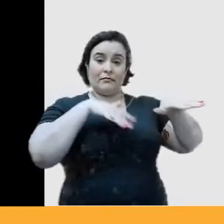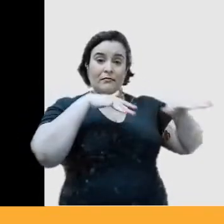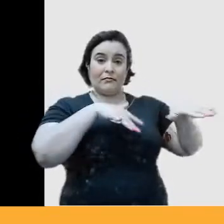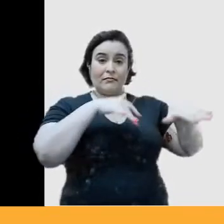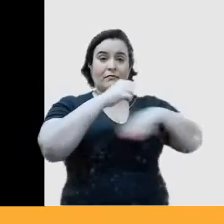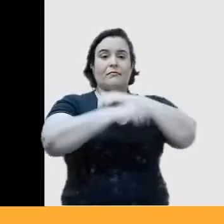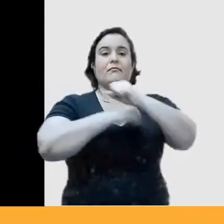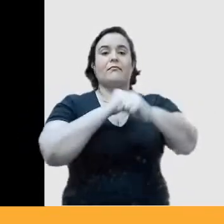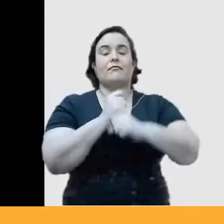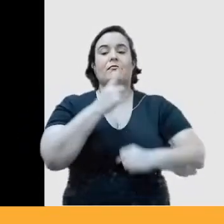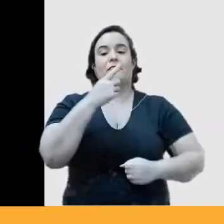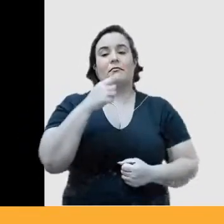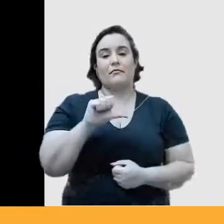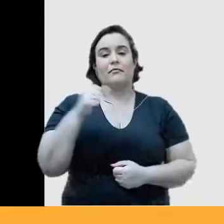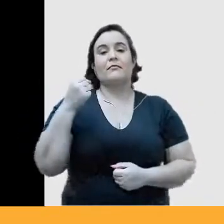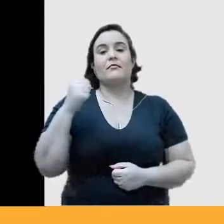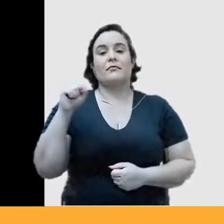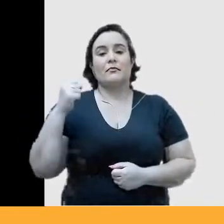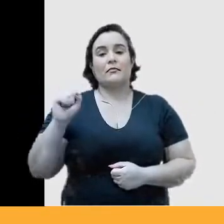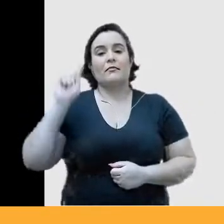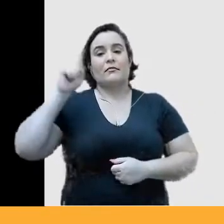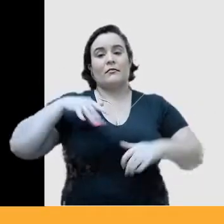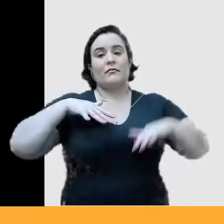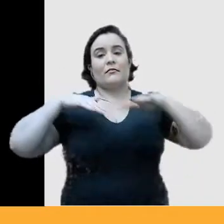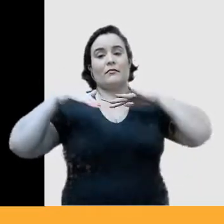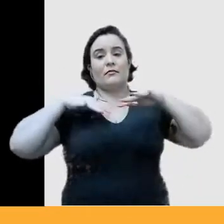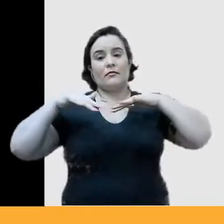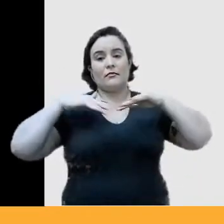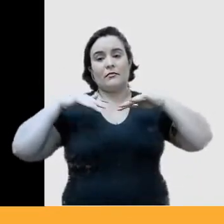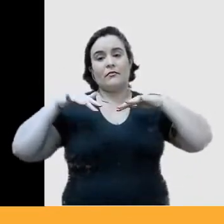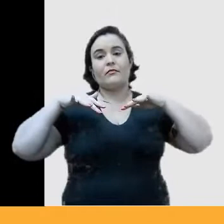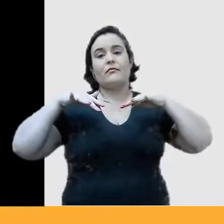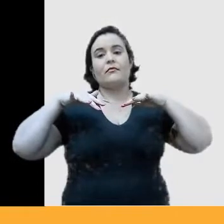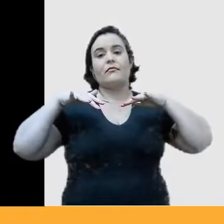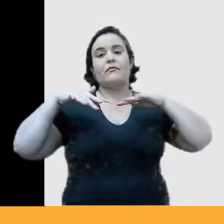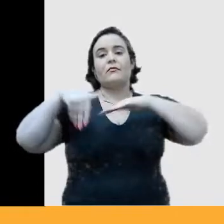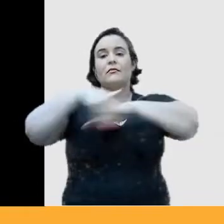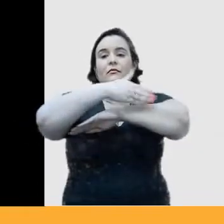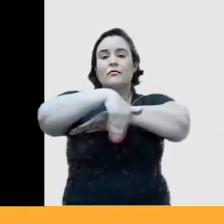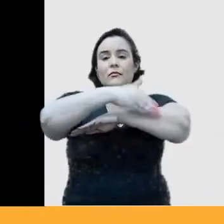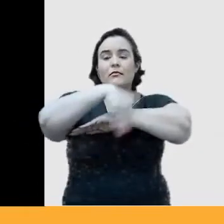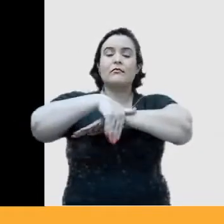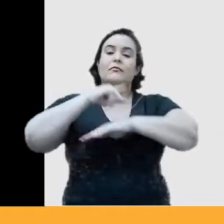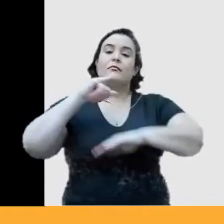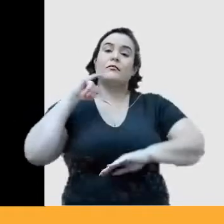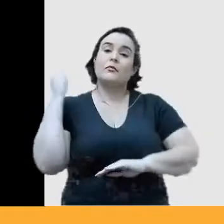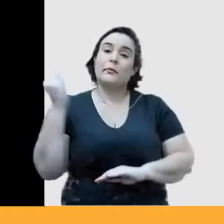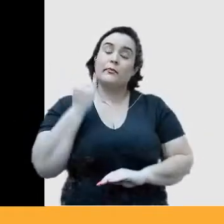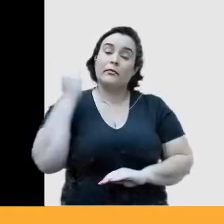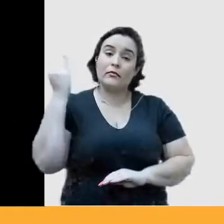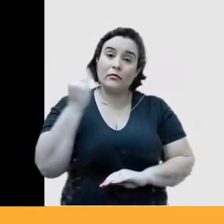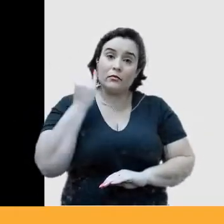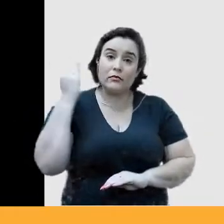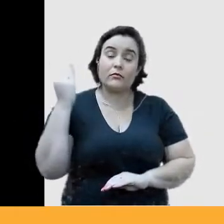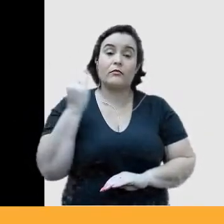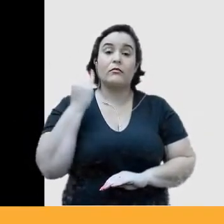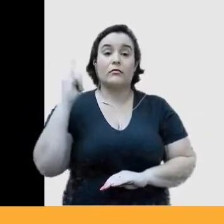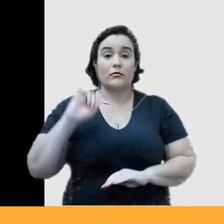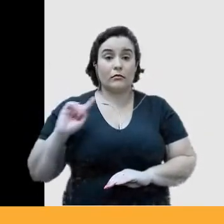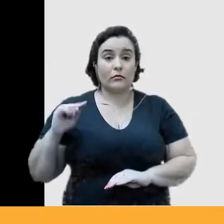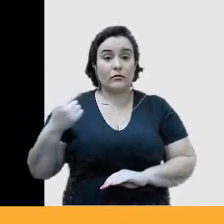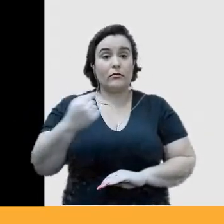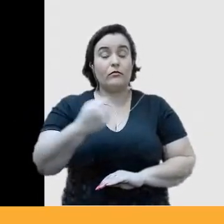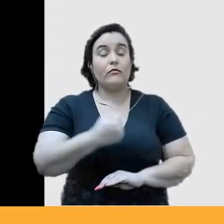que todo mundo, foi um dos movimentos de rua mais importante que a gente,